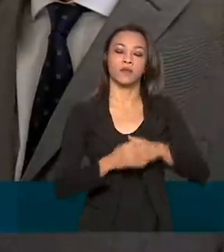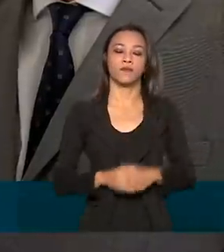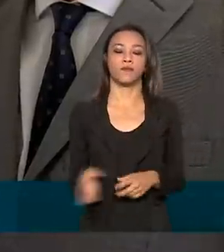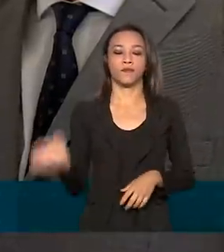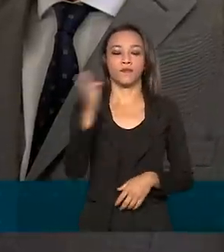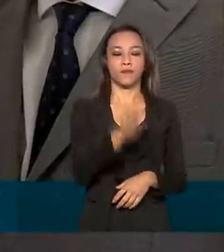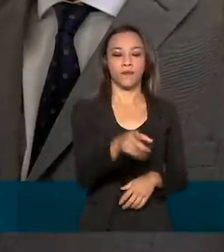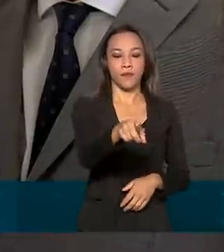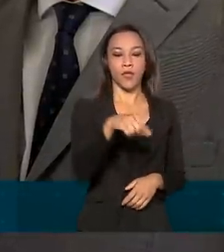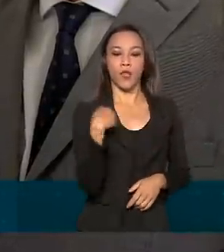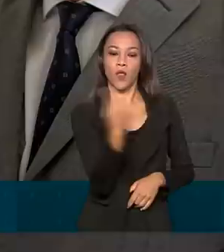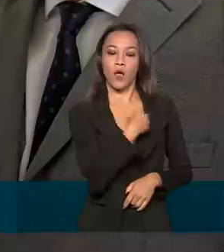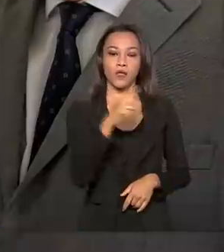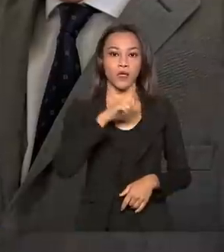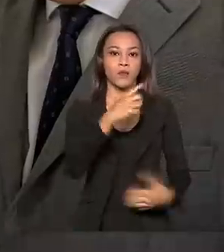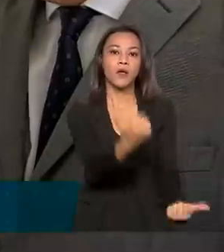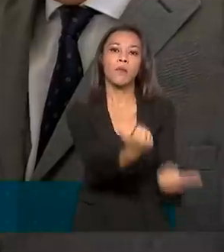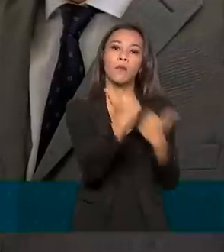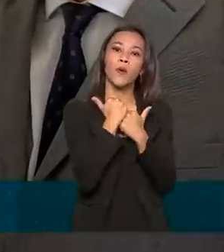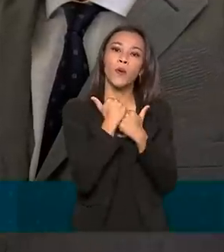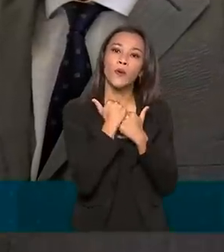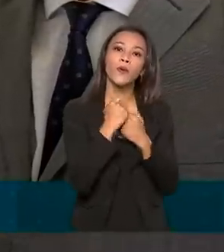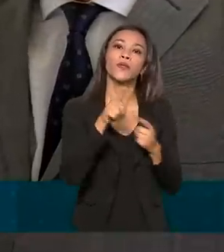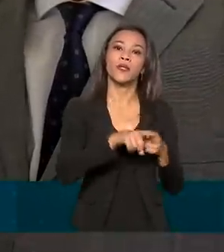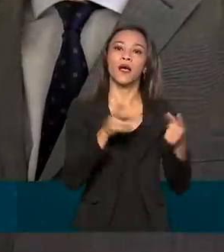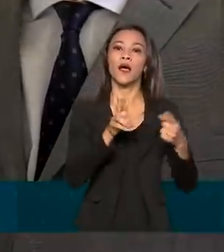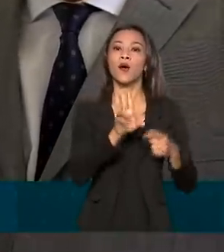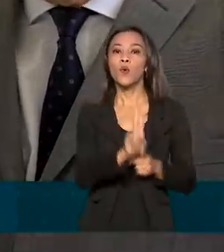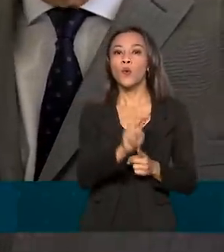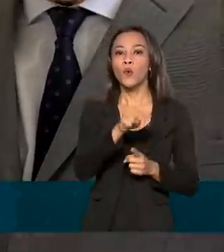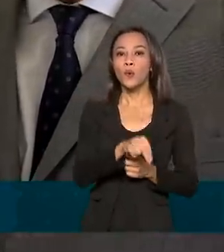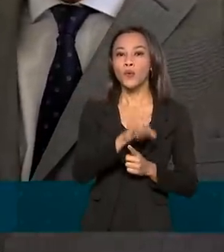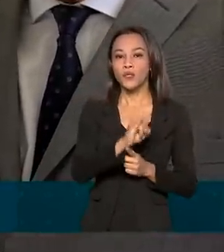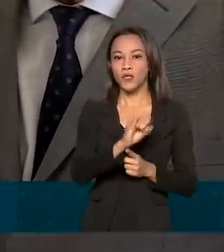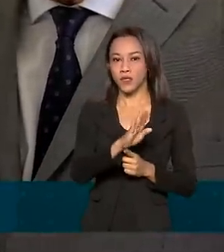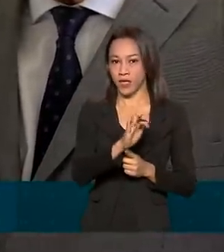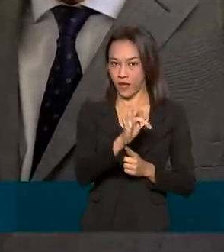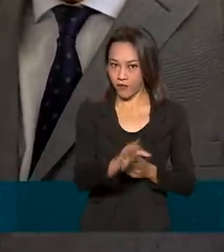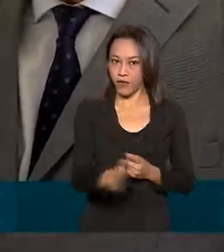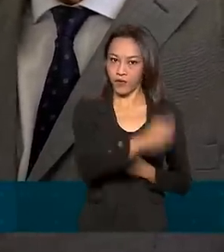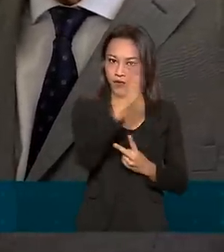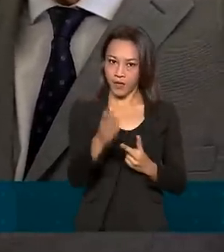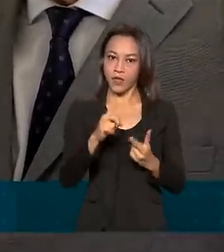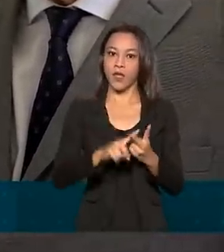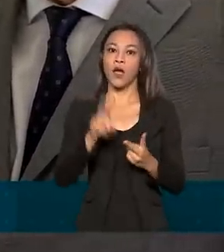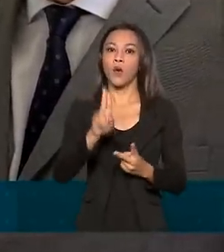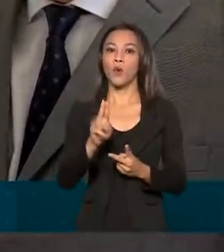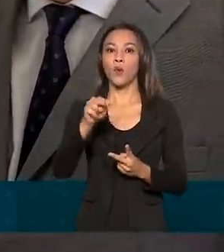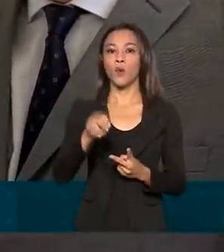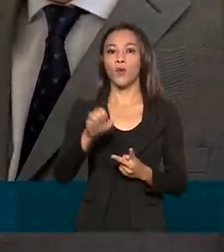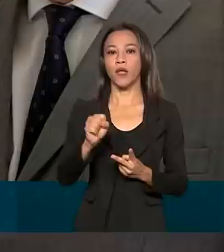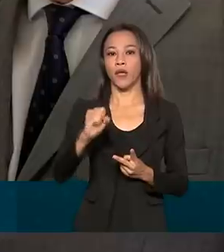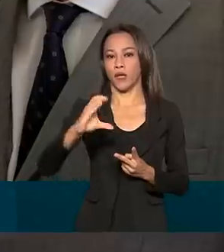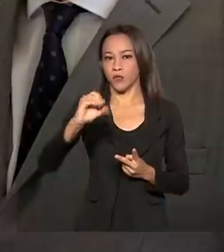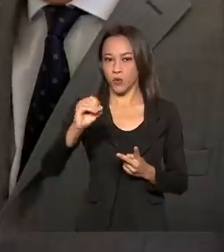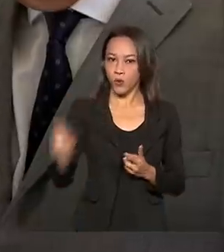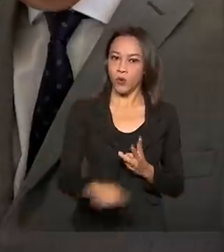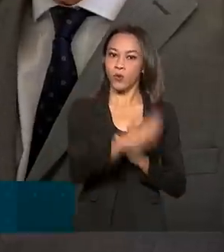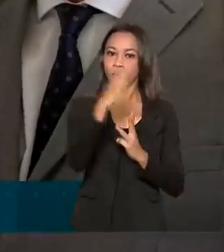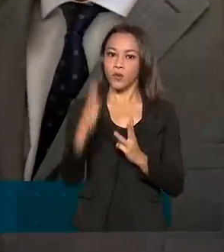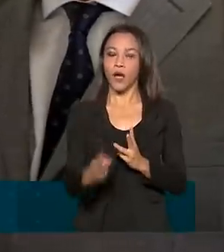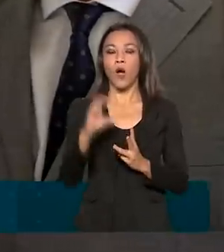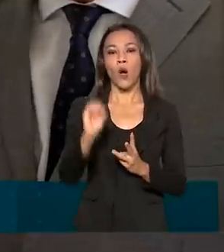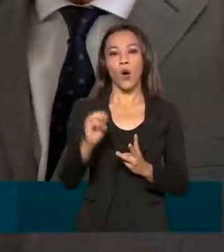Nós temos o apoio, por exemplo, da Unicef, da Unesco, da Organização Mundial de Saúde. Da